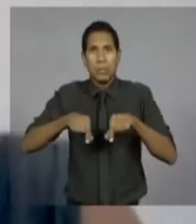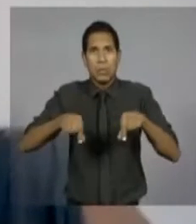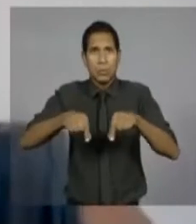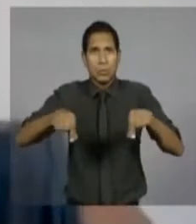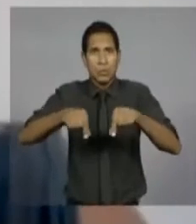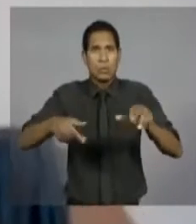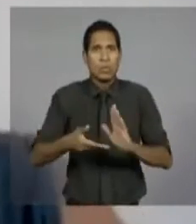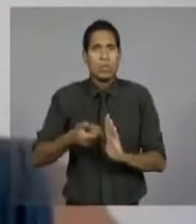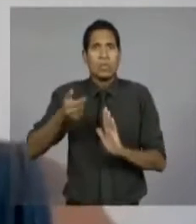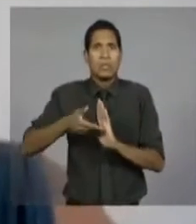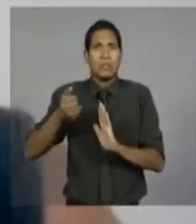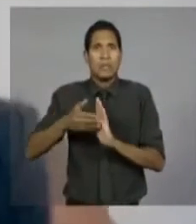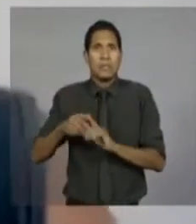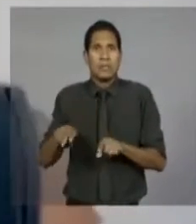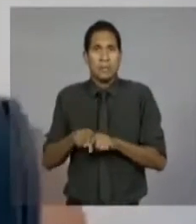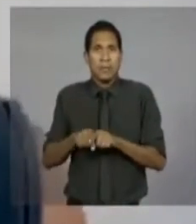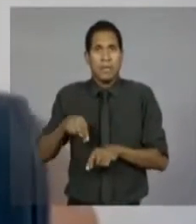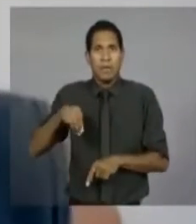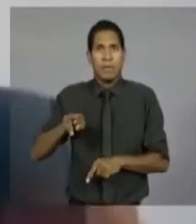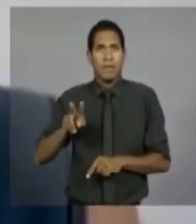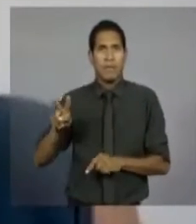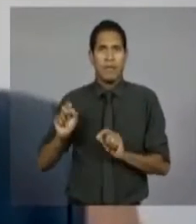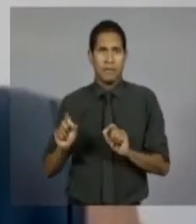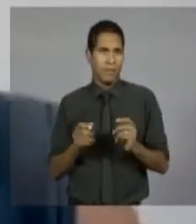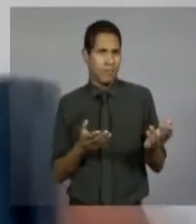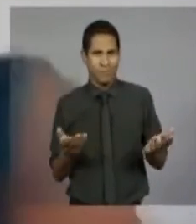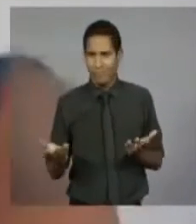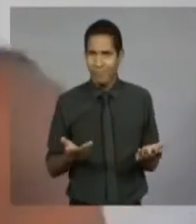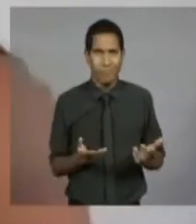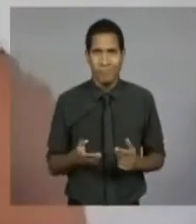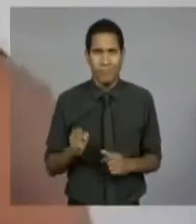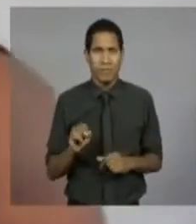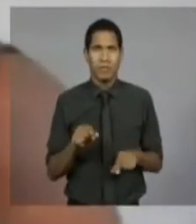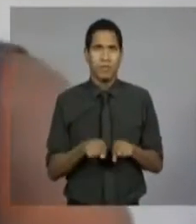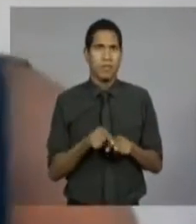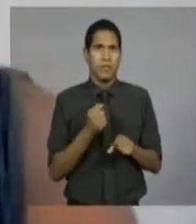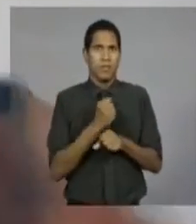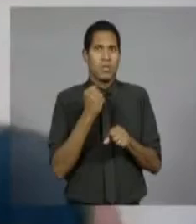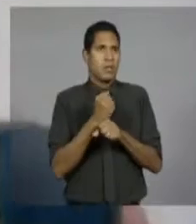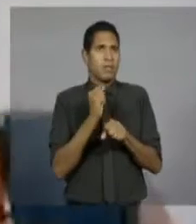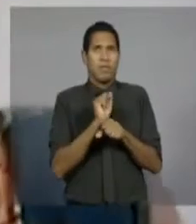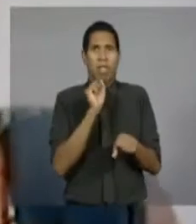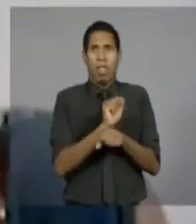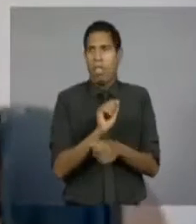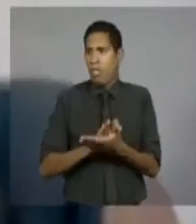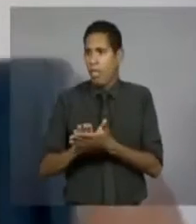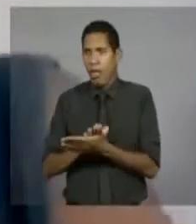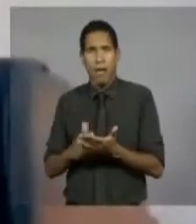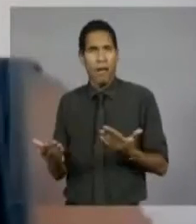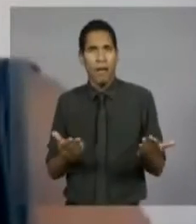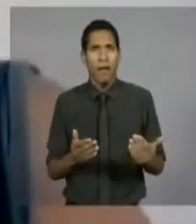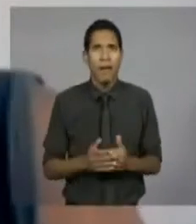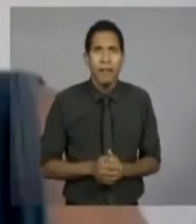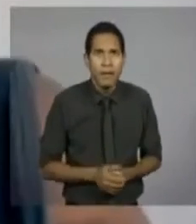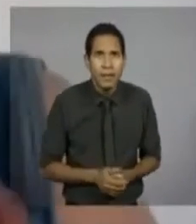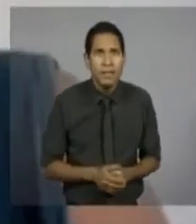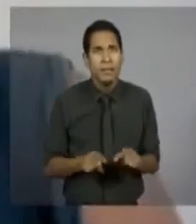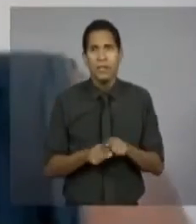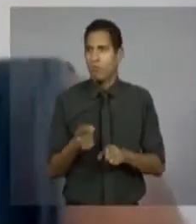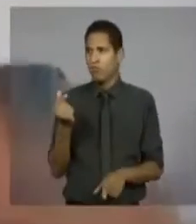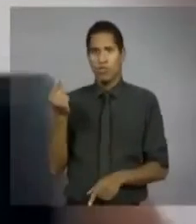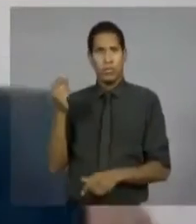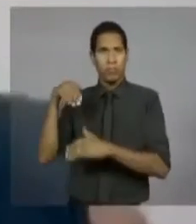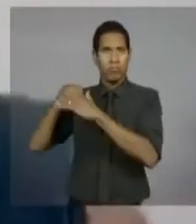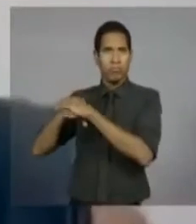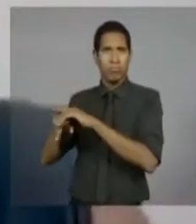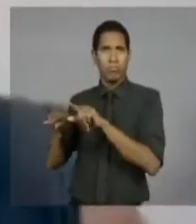trilhos da MRV. Então, assim, fica parado o dinheiro. Enquanto não fizer moradia, não se faz nada. Só que não se faz moradia não é pela falta do dinheiro, é